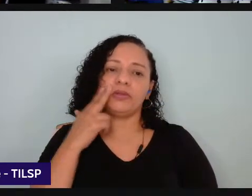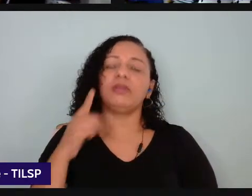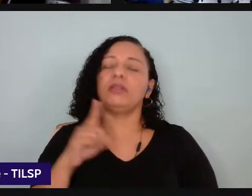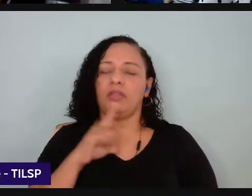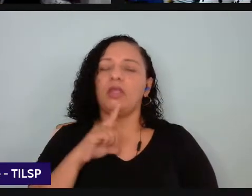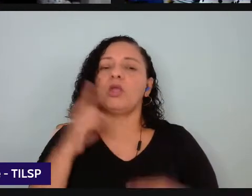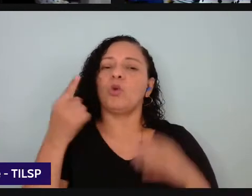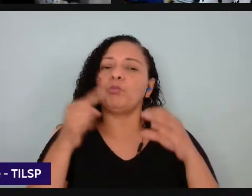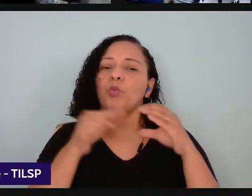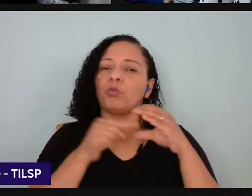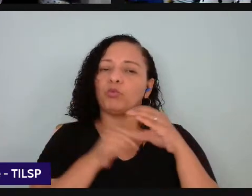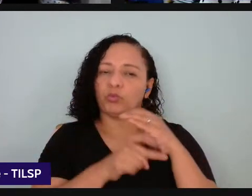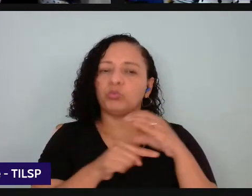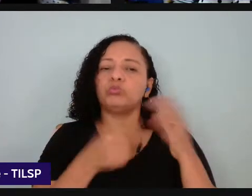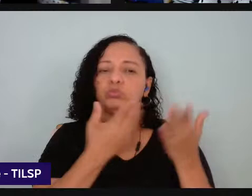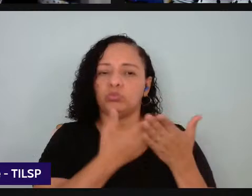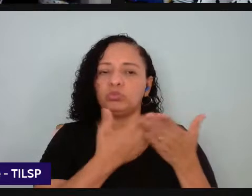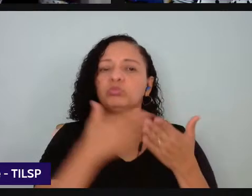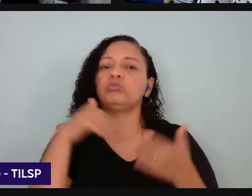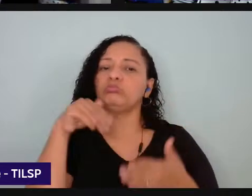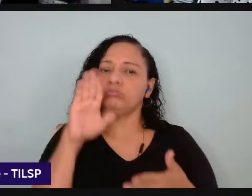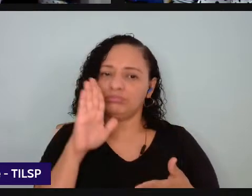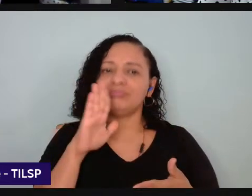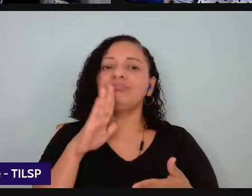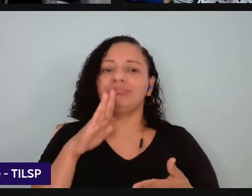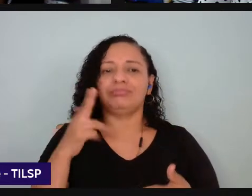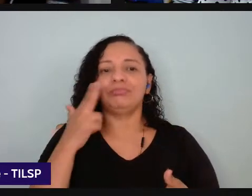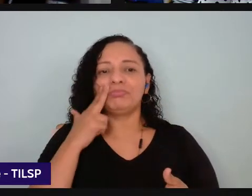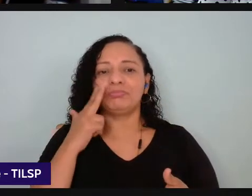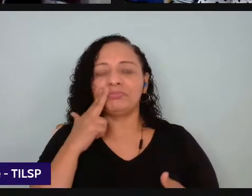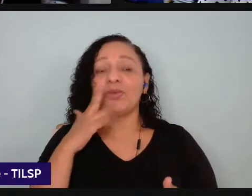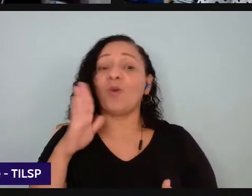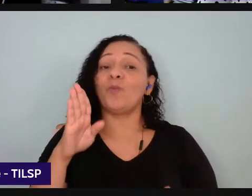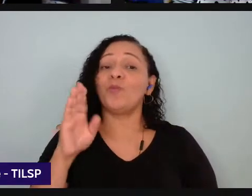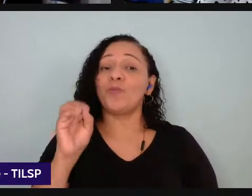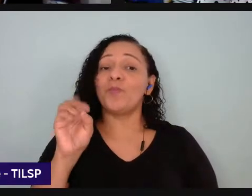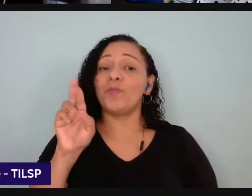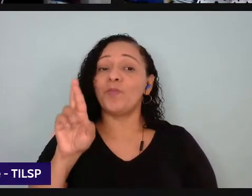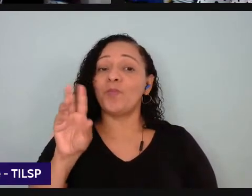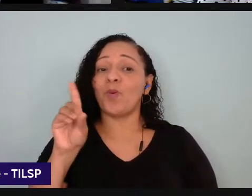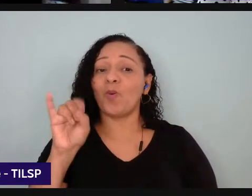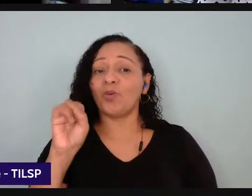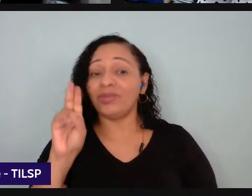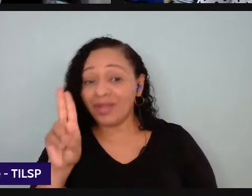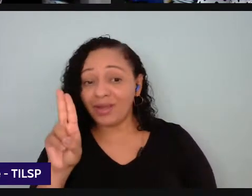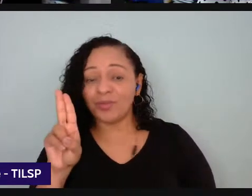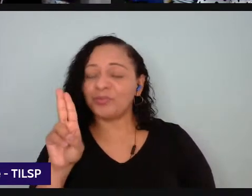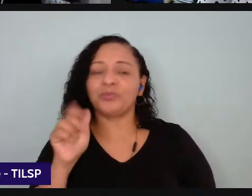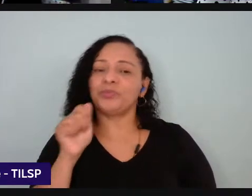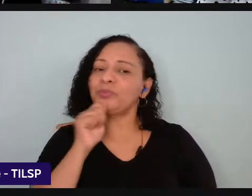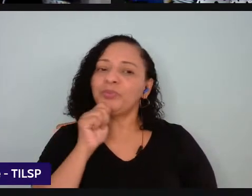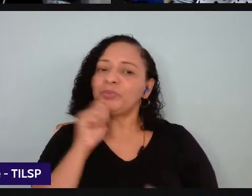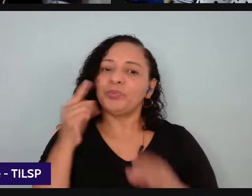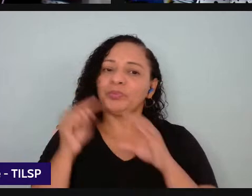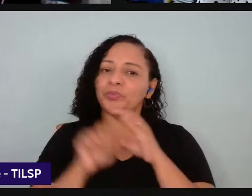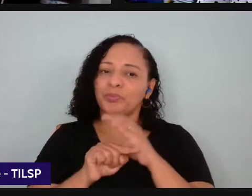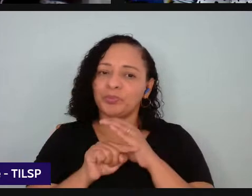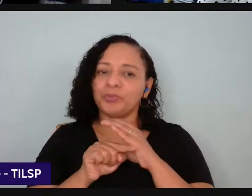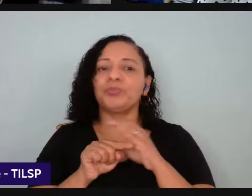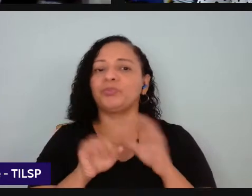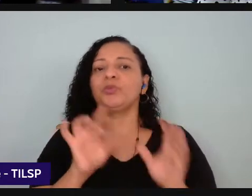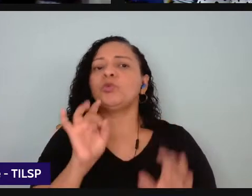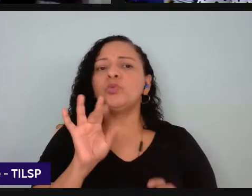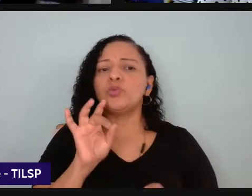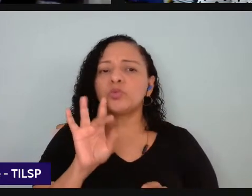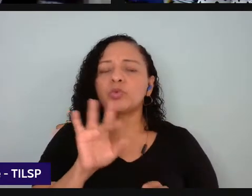teórico maior eu confesso que com relação a Bourdieu eu não tenho esse aprofundamento eu tenho essa passagem pelo livro da